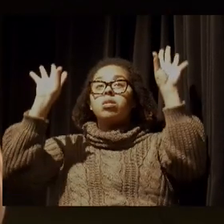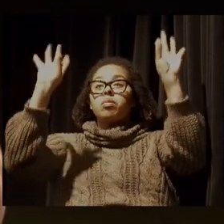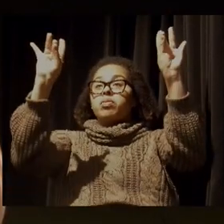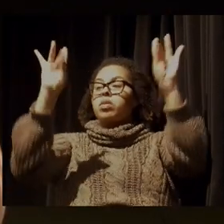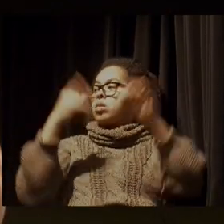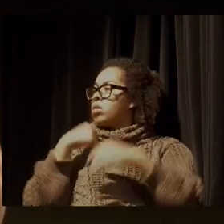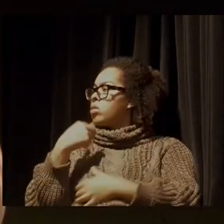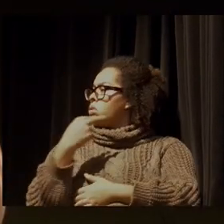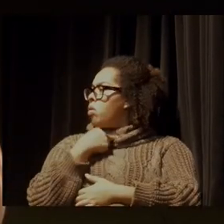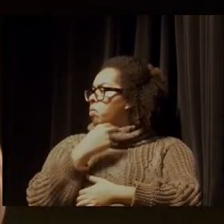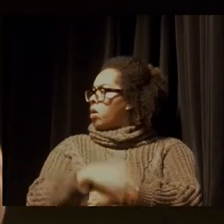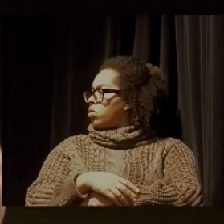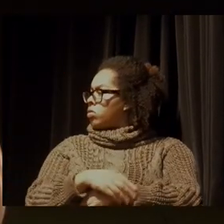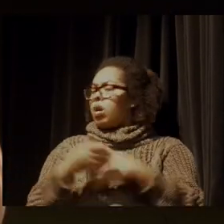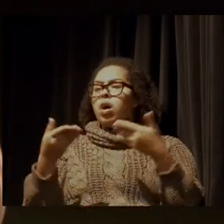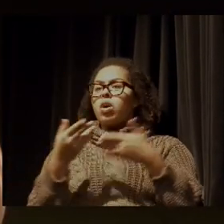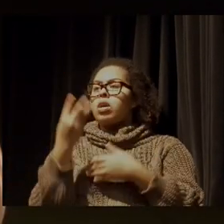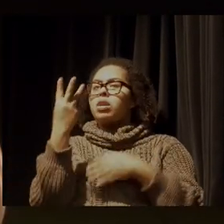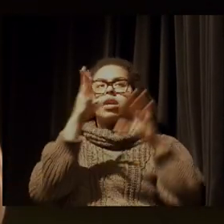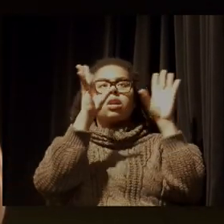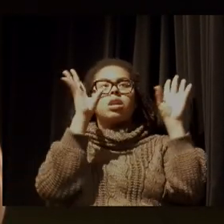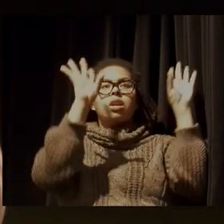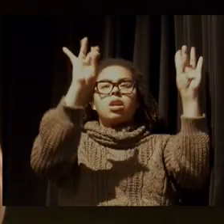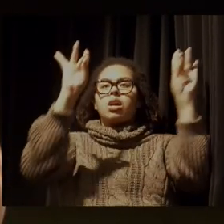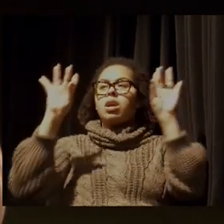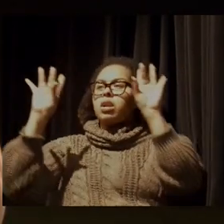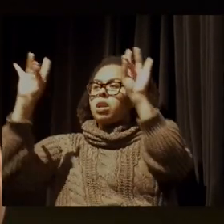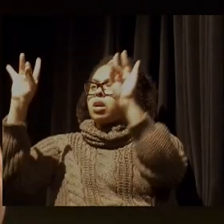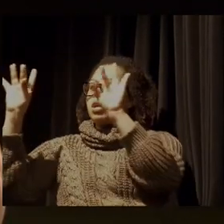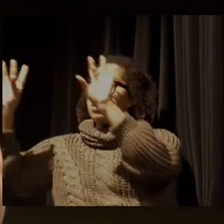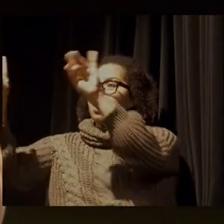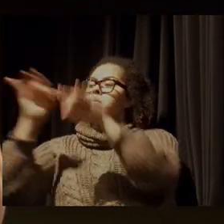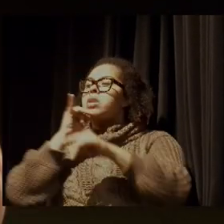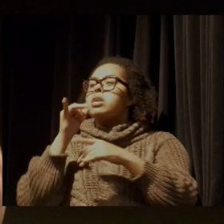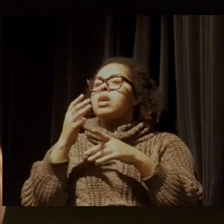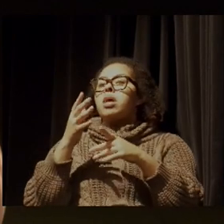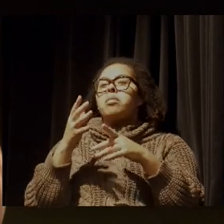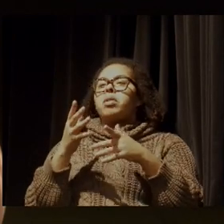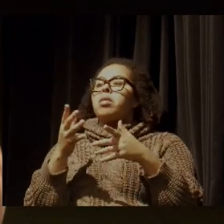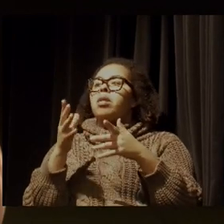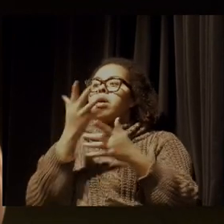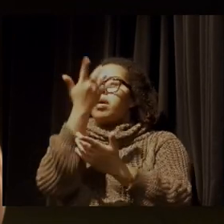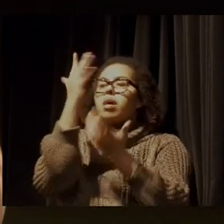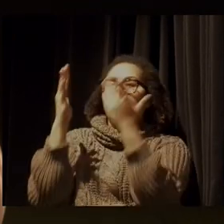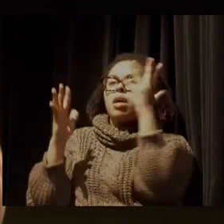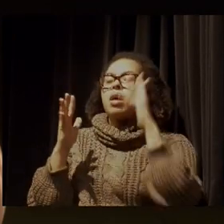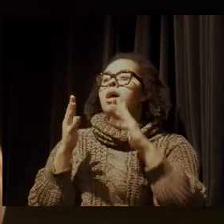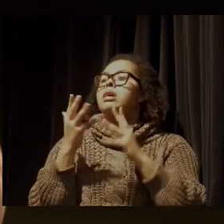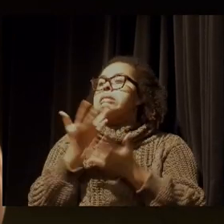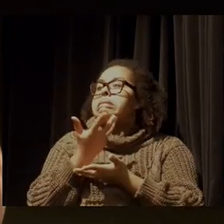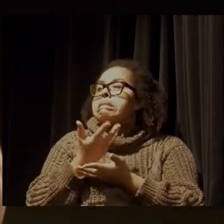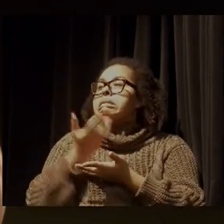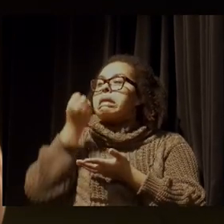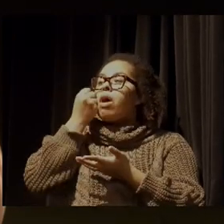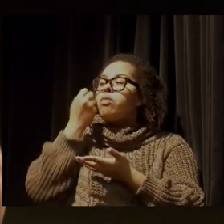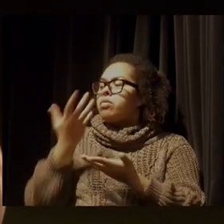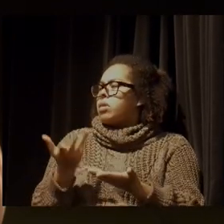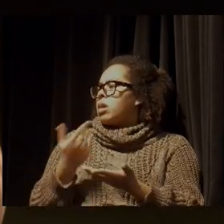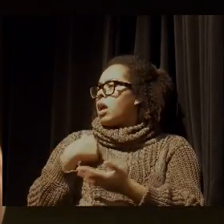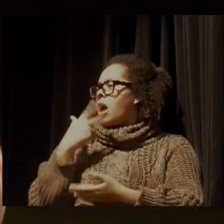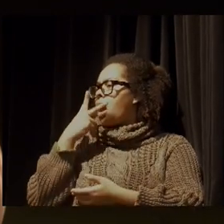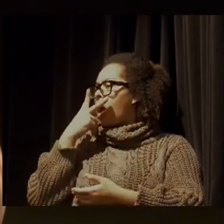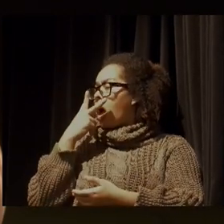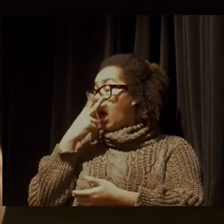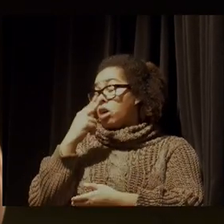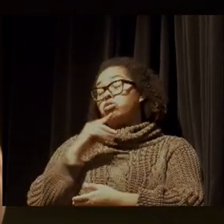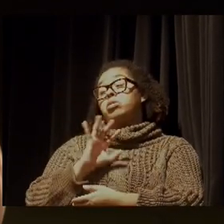Você vai lá, põe três cartazes e tem repercussão. Ah, salve a Mata Atlântica. Eu acho que tem, quer dizer, o que aconteceu,